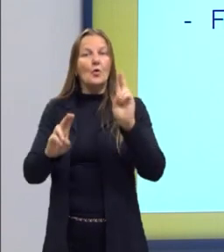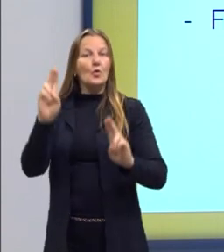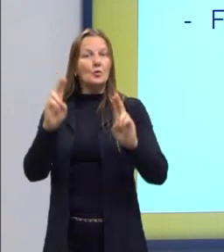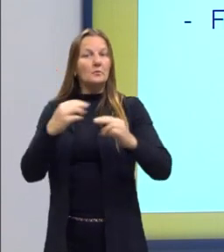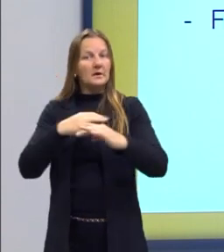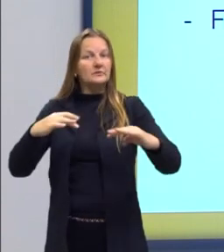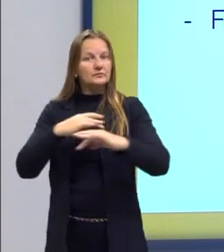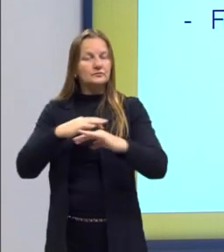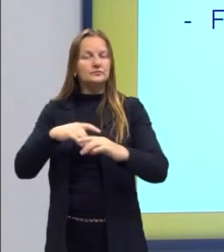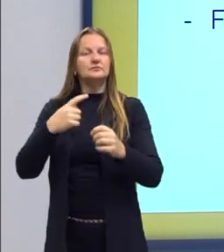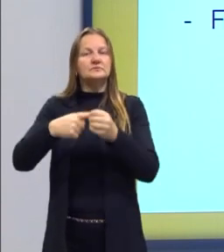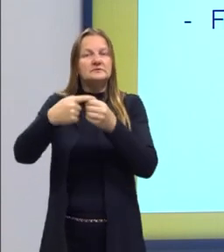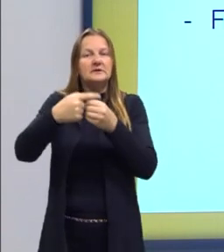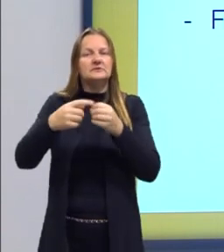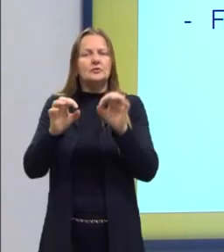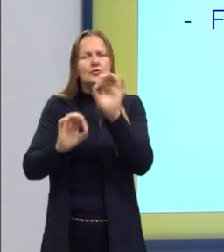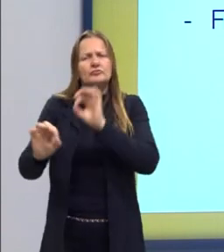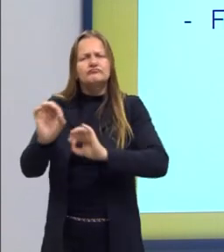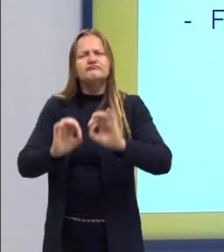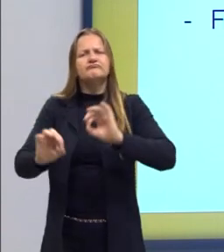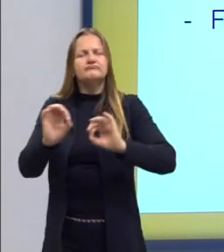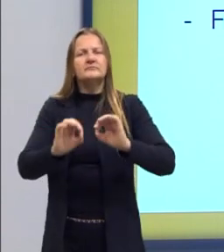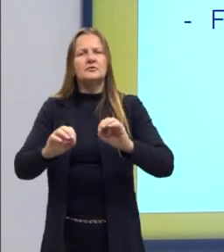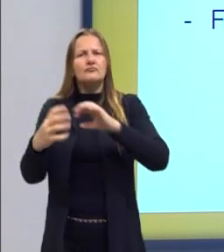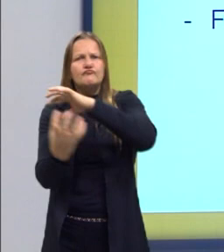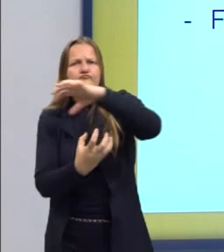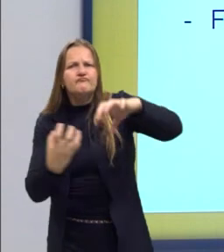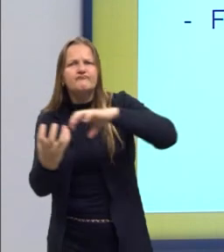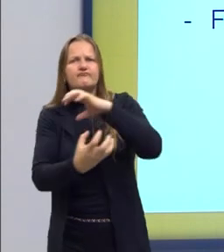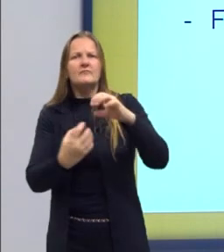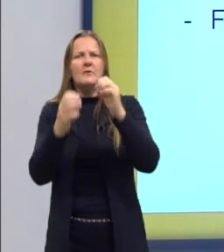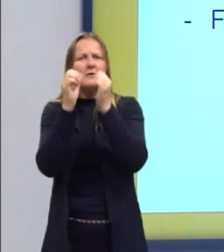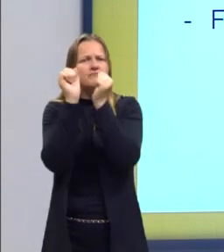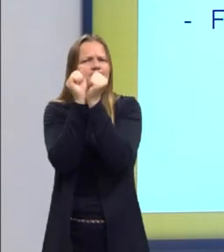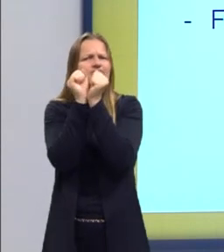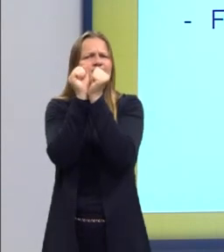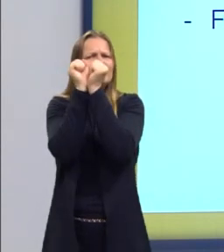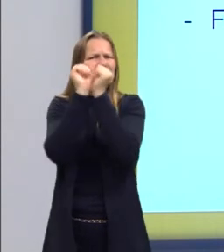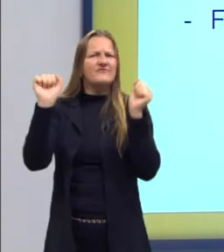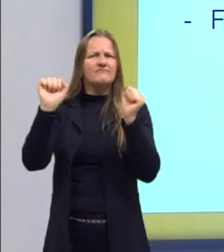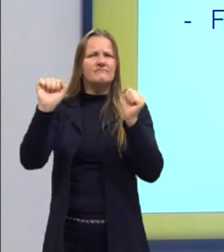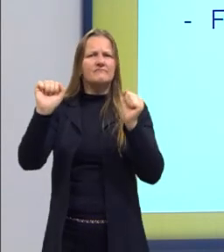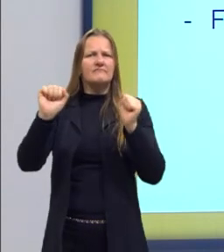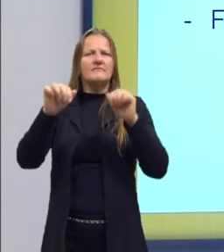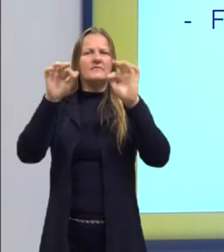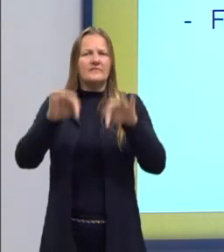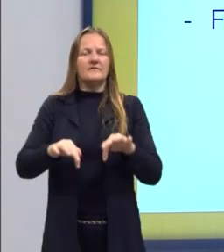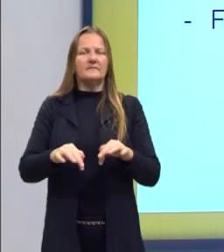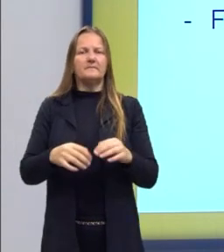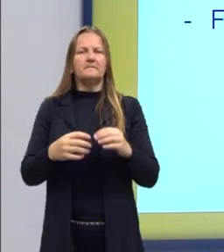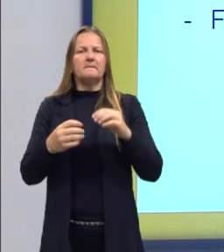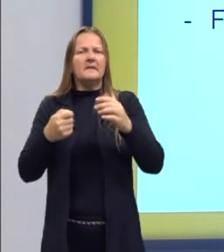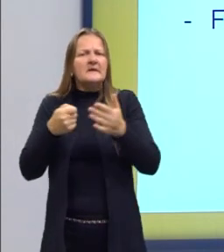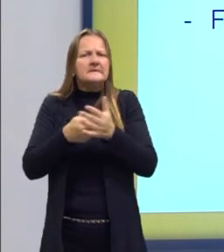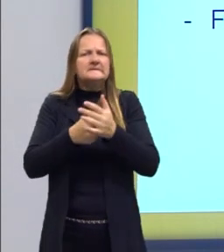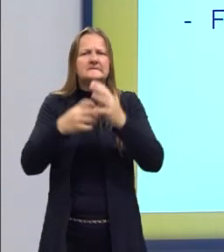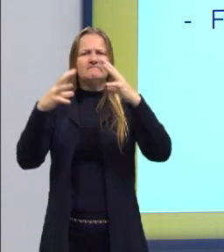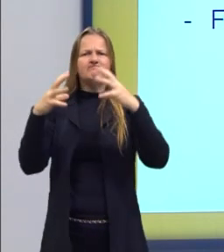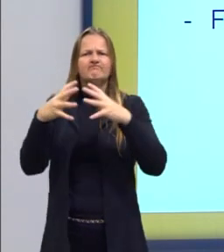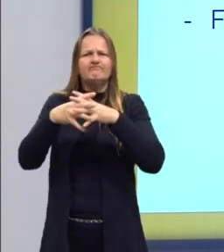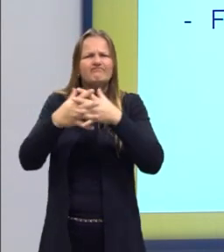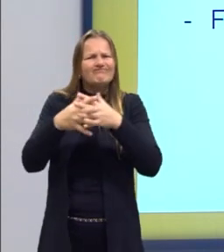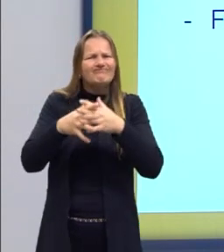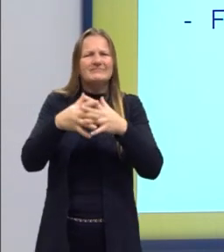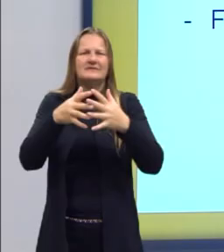cidade, tentaram então fazer uma revolta para abolir, para acabar com a escravidão. E entraram em conflito, muitos foram